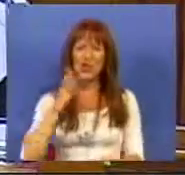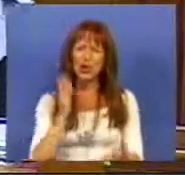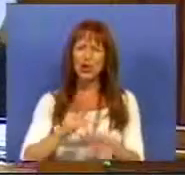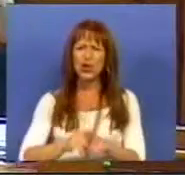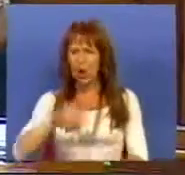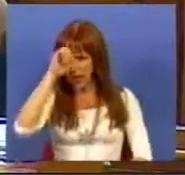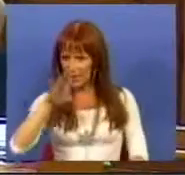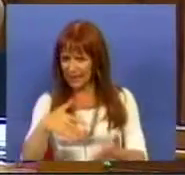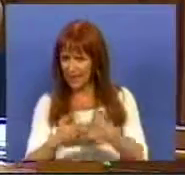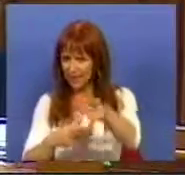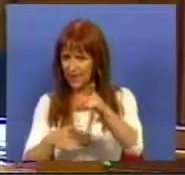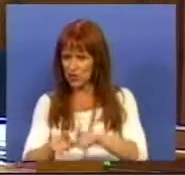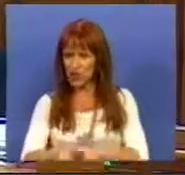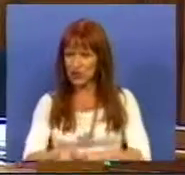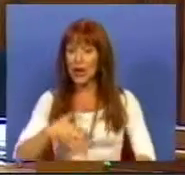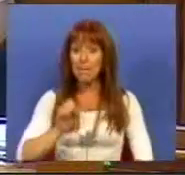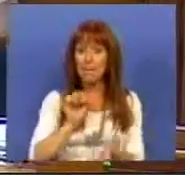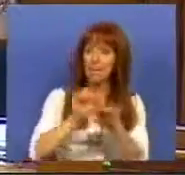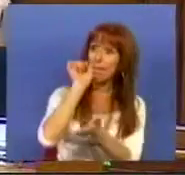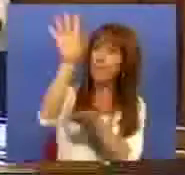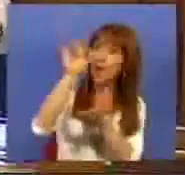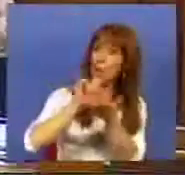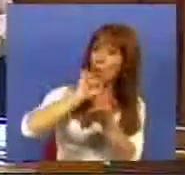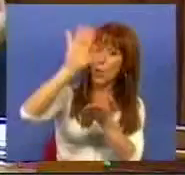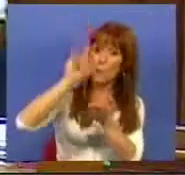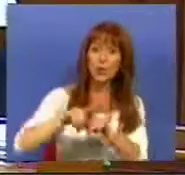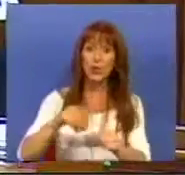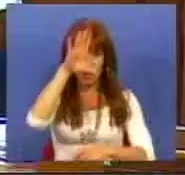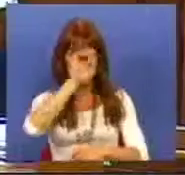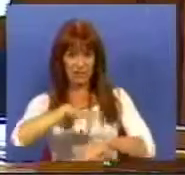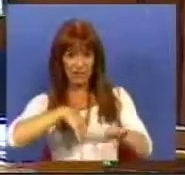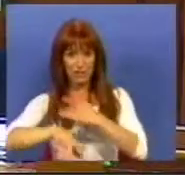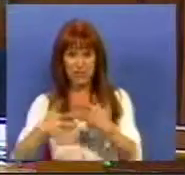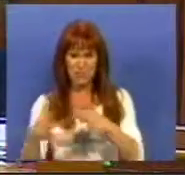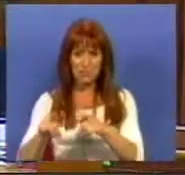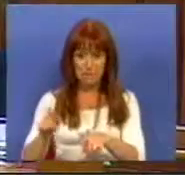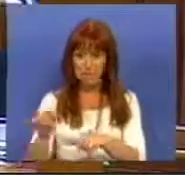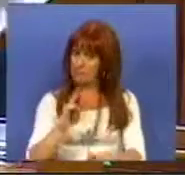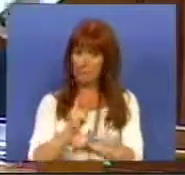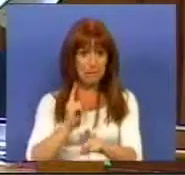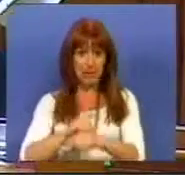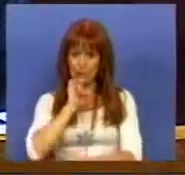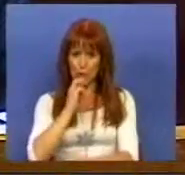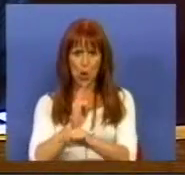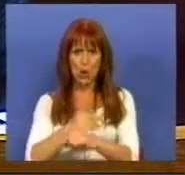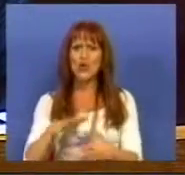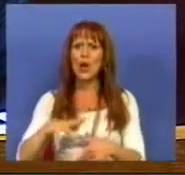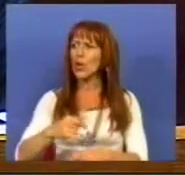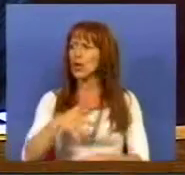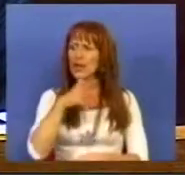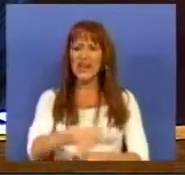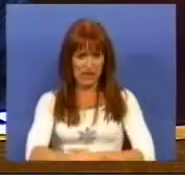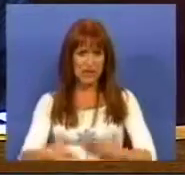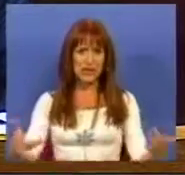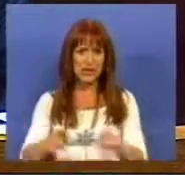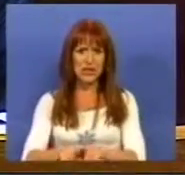para relembrar o PowerPoint apresentado pelo Governo acerca deste mesmo Código, onde fazia questão de